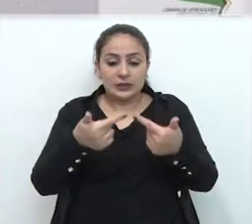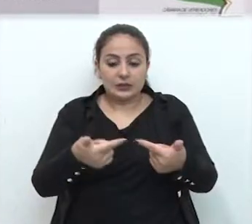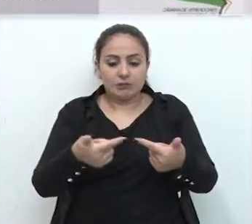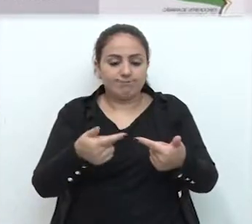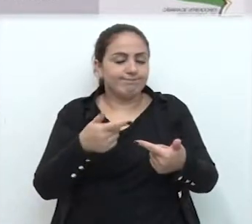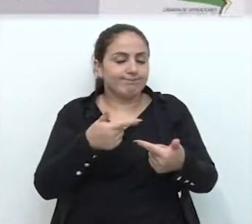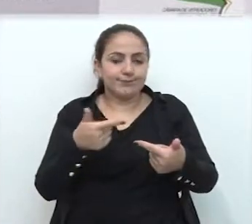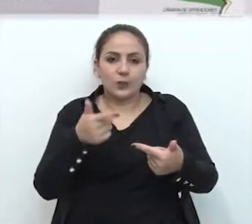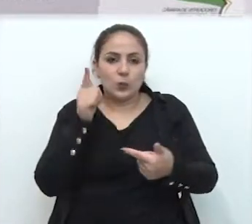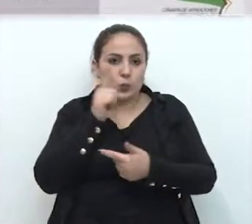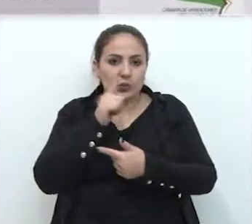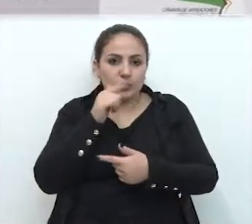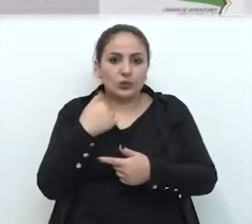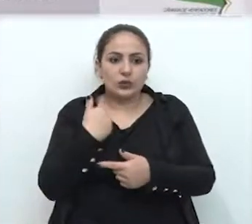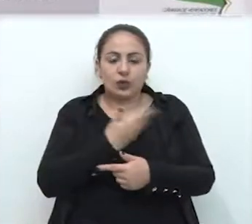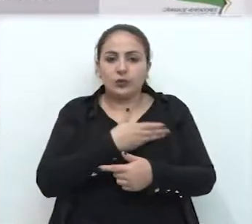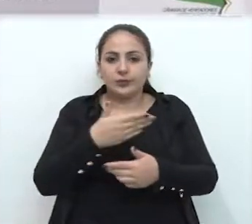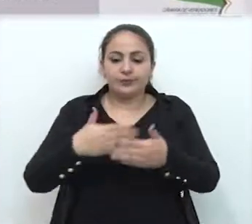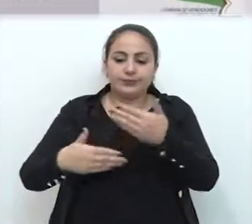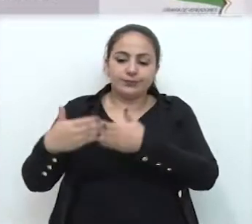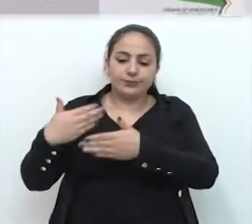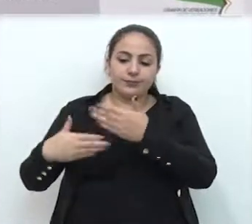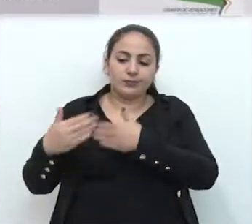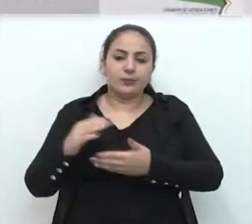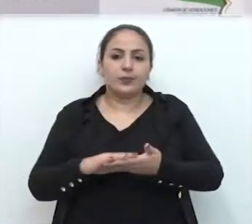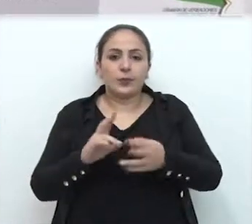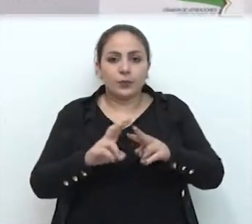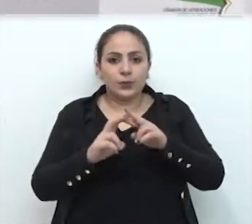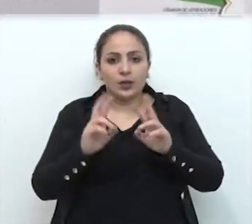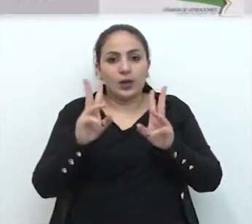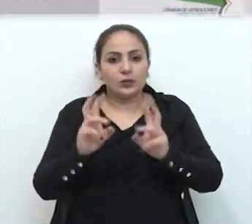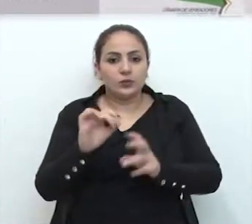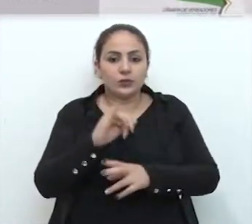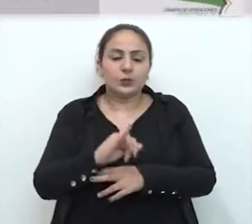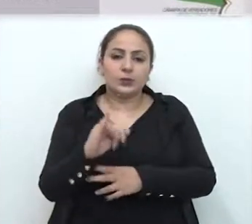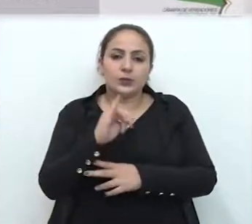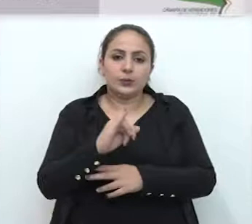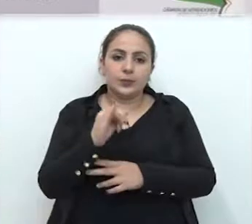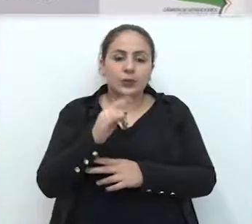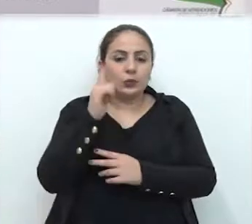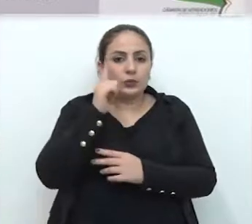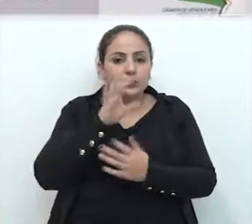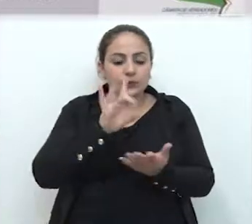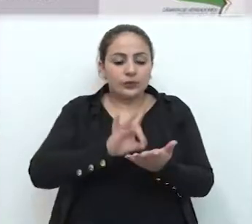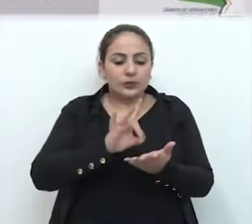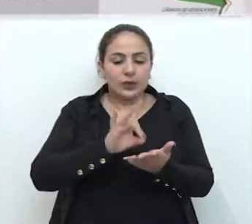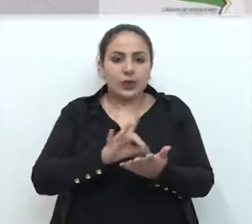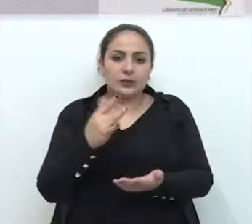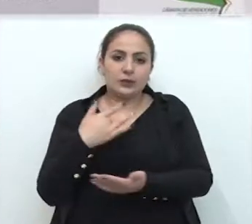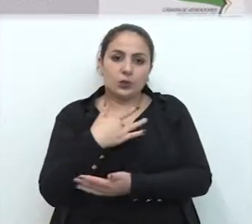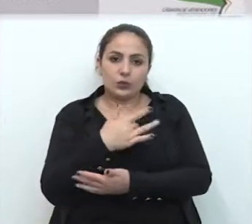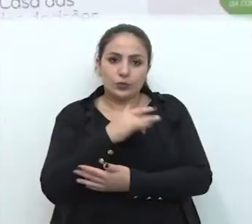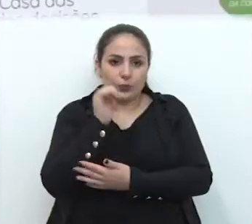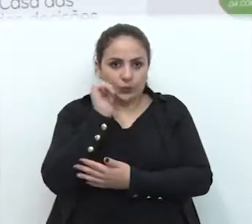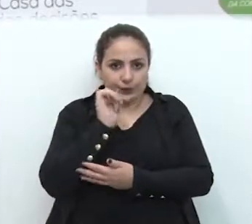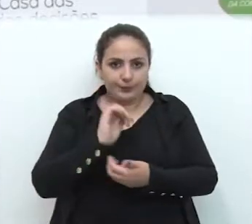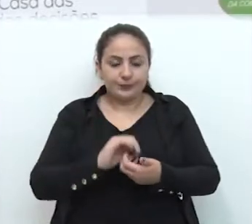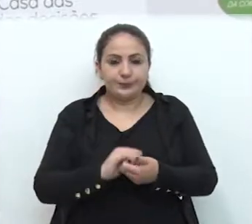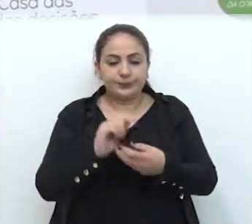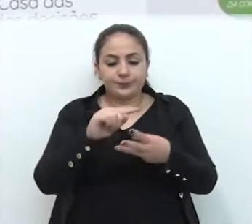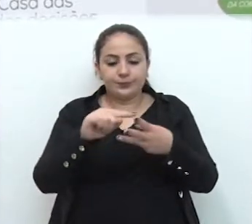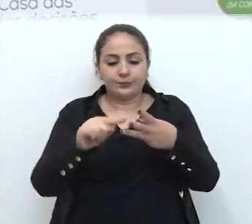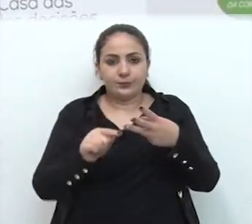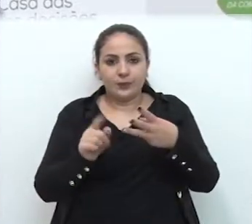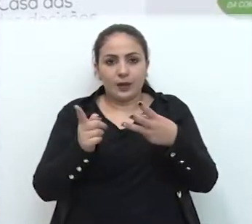ações, não é possível que nós retrocedemos. São questões fundamentais para garantir a saúde da mulher. O